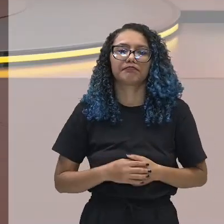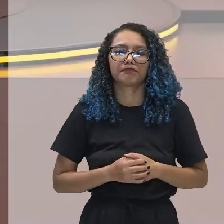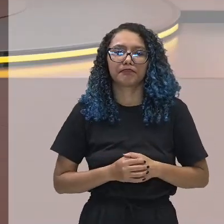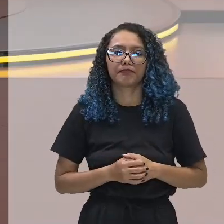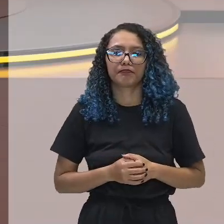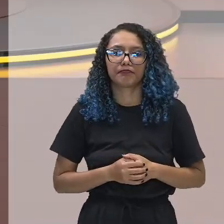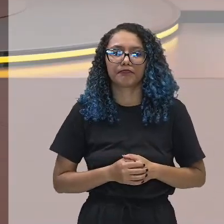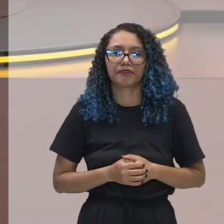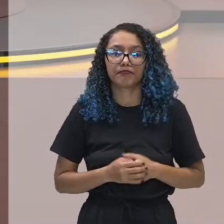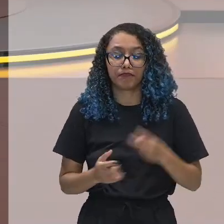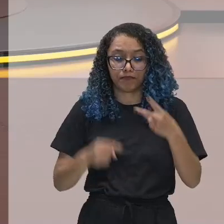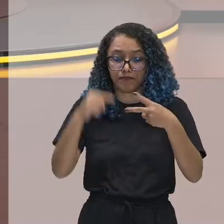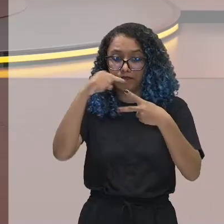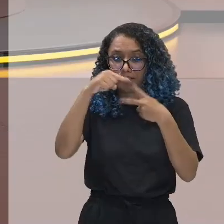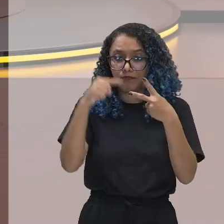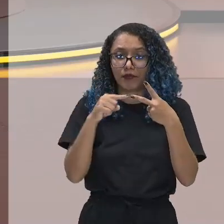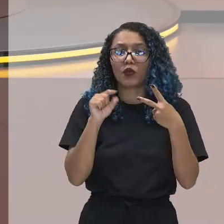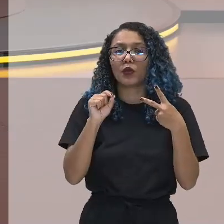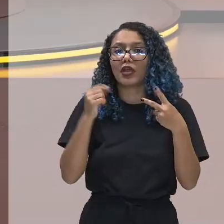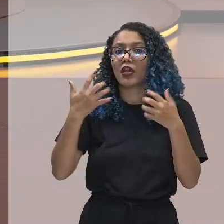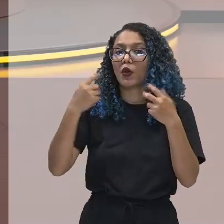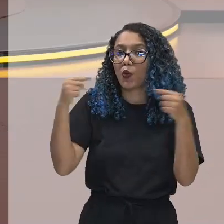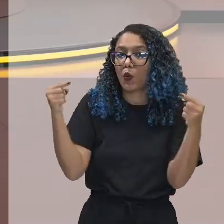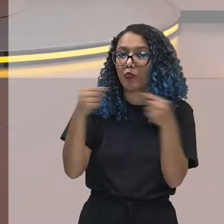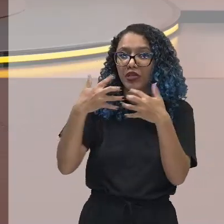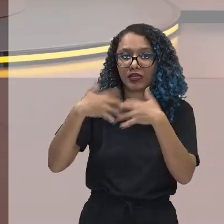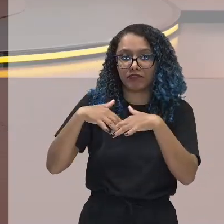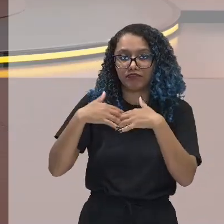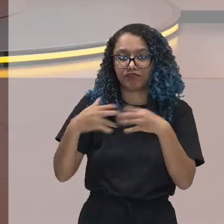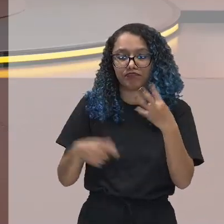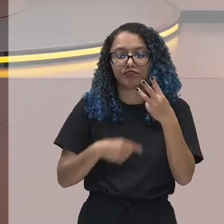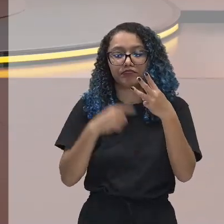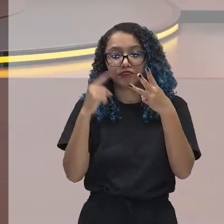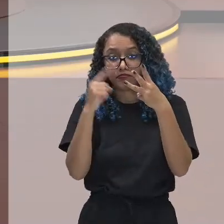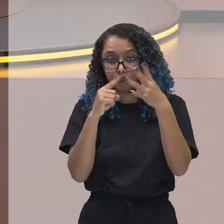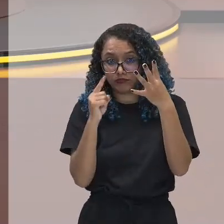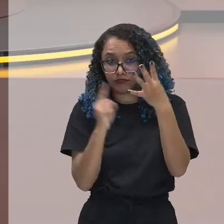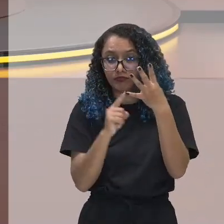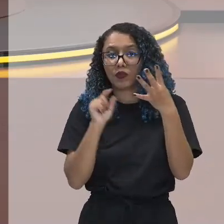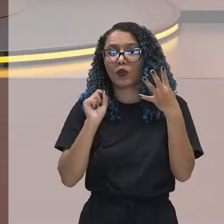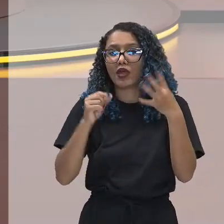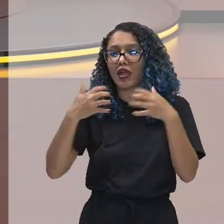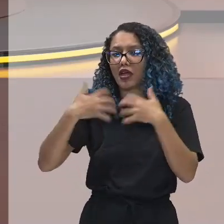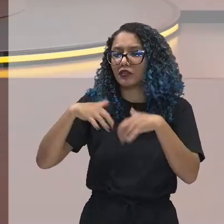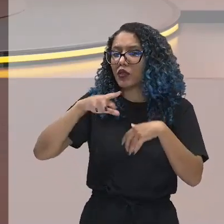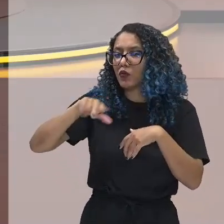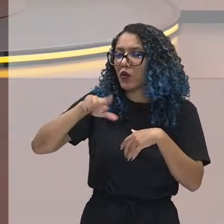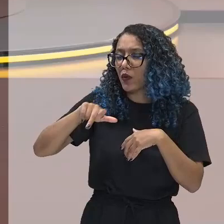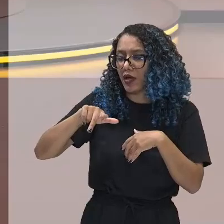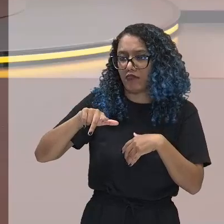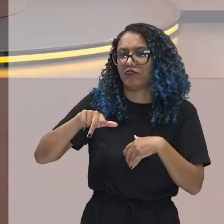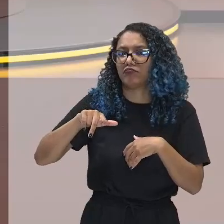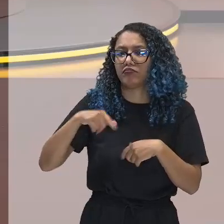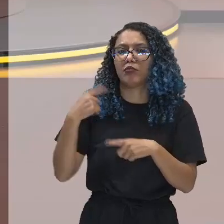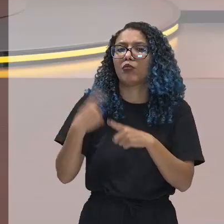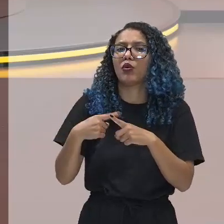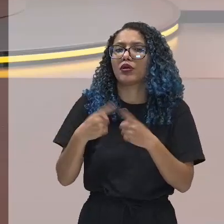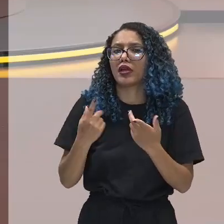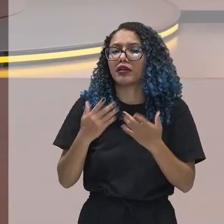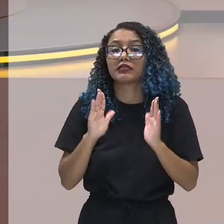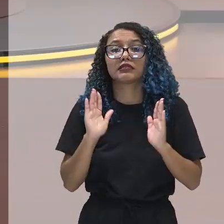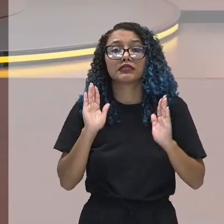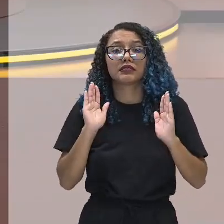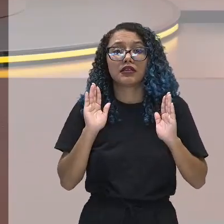as duas primeiras ações, elas são racionais. As duas últimas são irracionais, segundo ele. Por exemplo, uma ação afetiva.